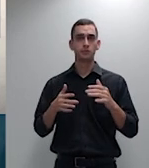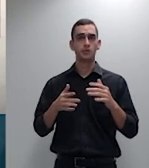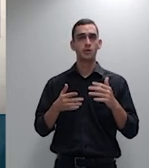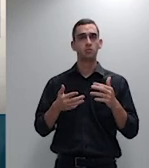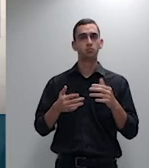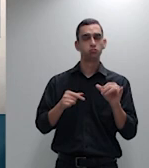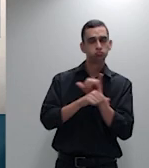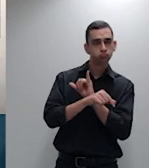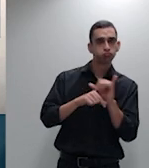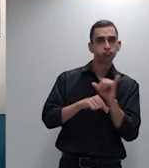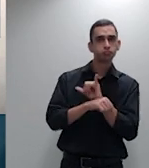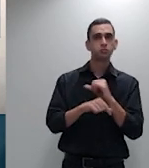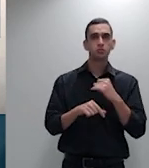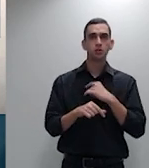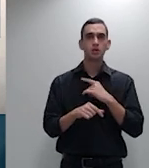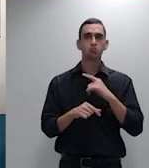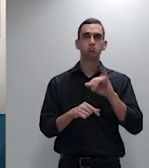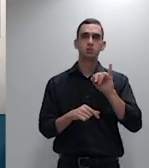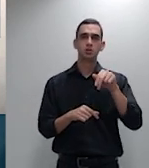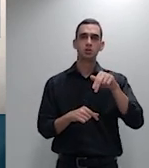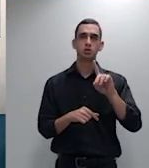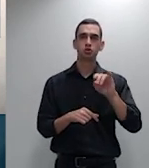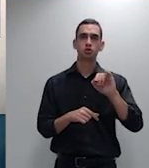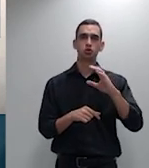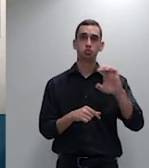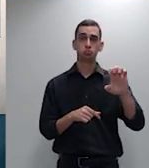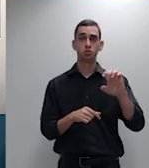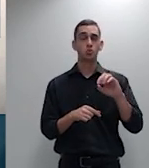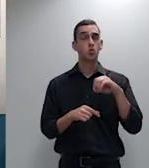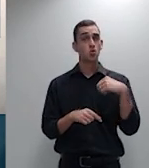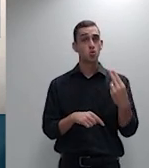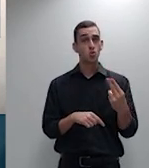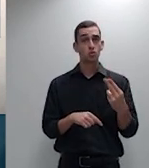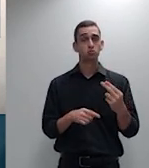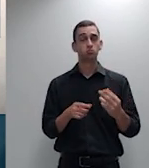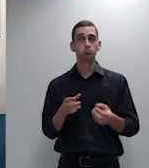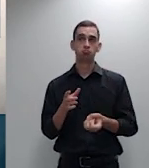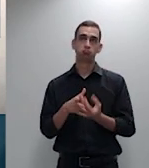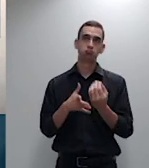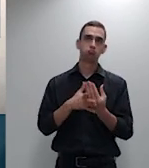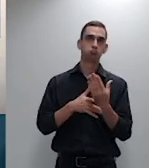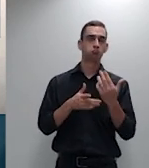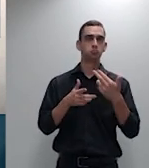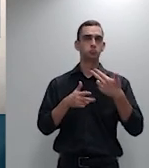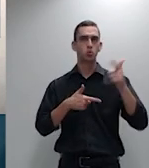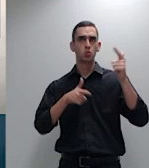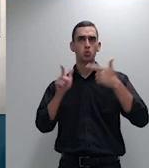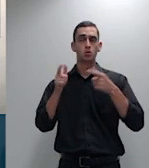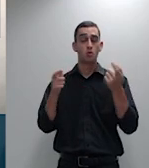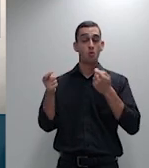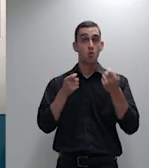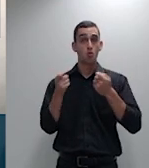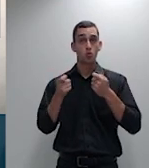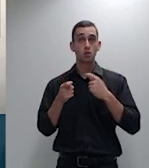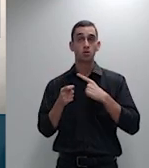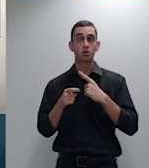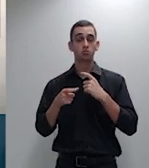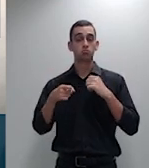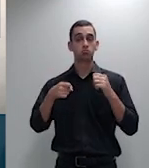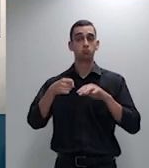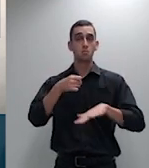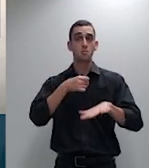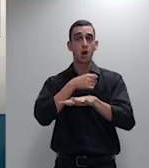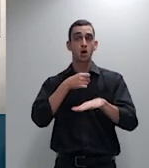criativa a ideia de se fazer um controle com base na média praticada pelo mercado não se